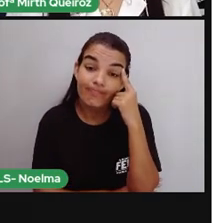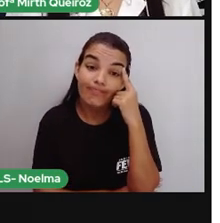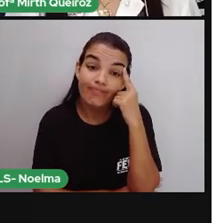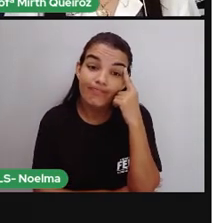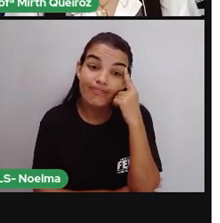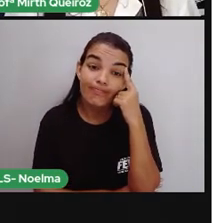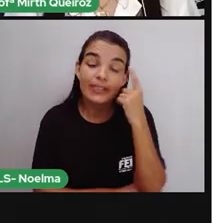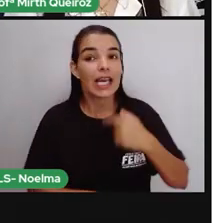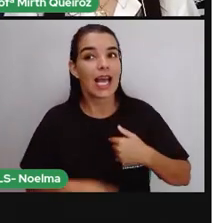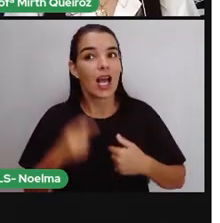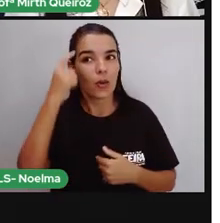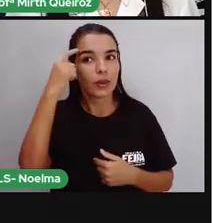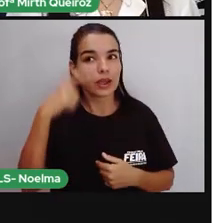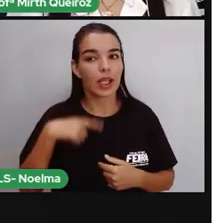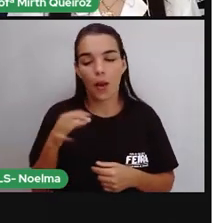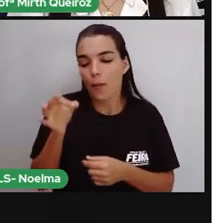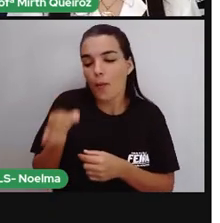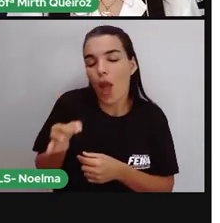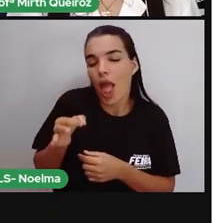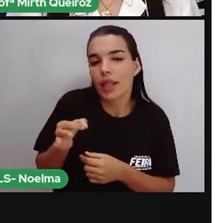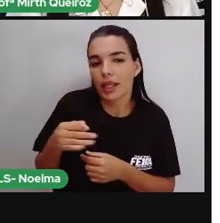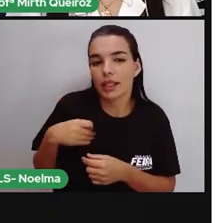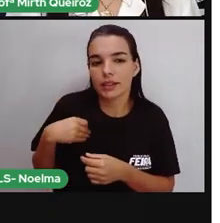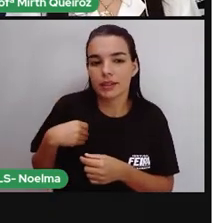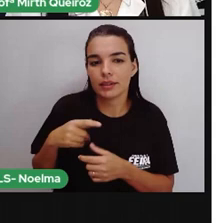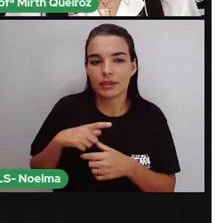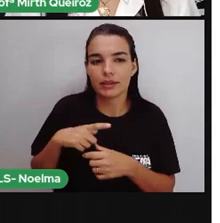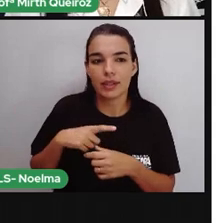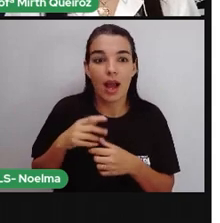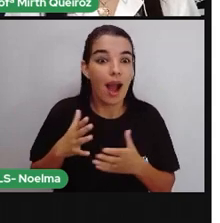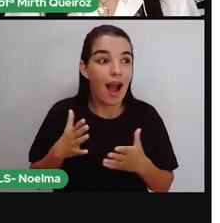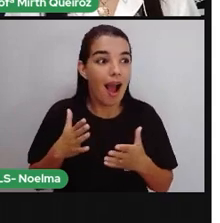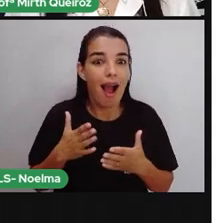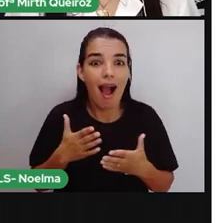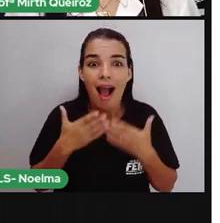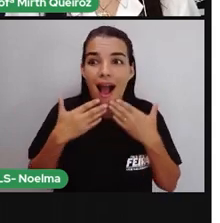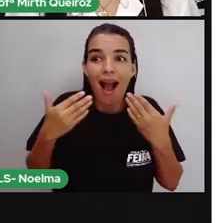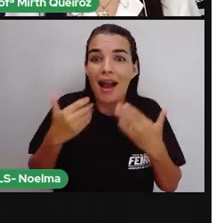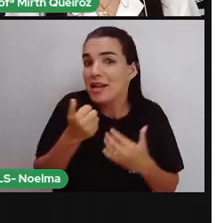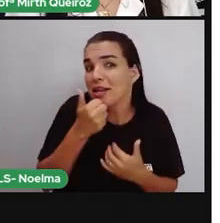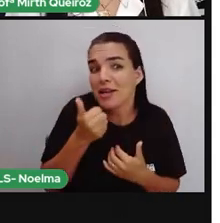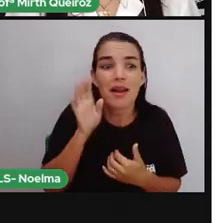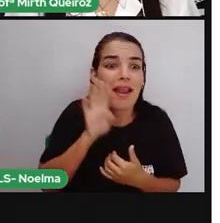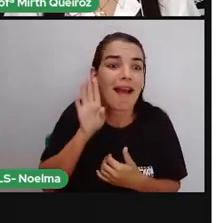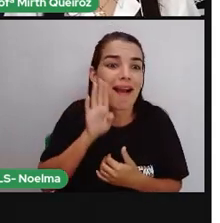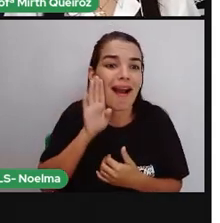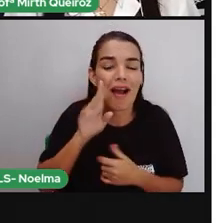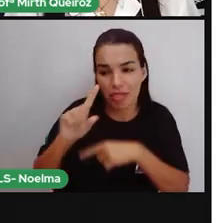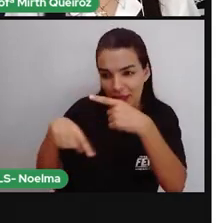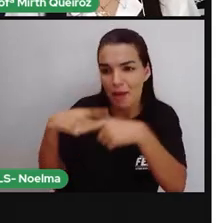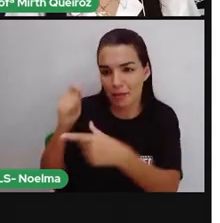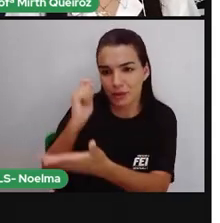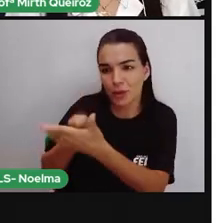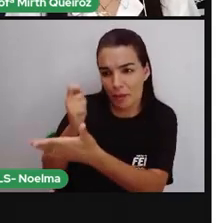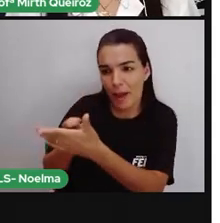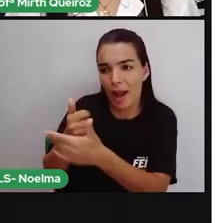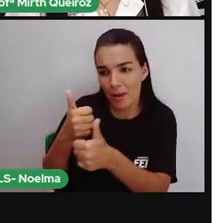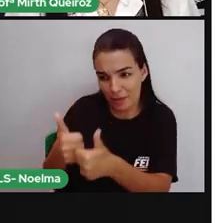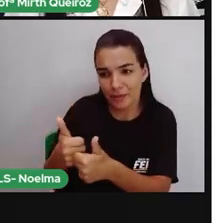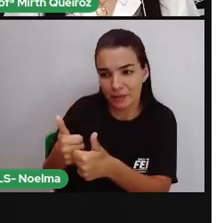Eu tenho umas moedas aqui. Uau! Da hora! Depois eu te pago, Mel.